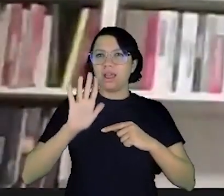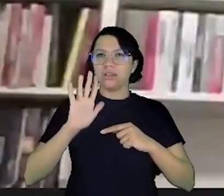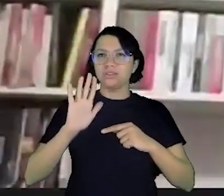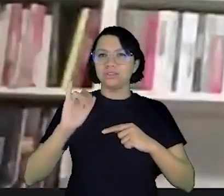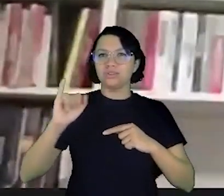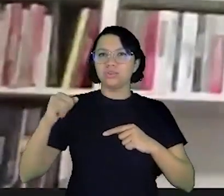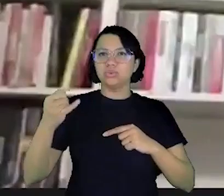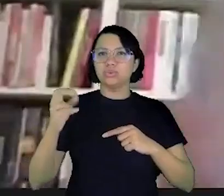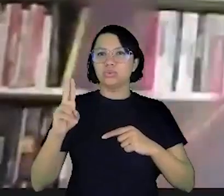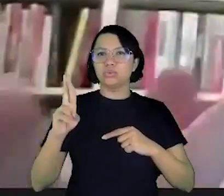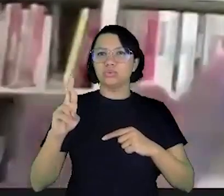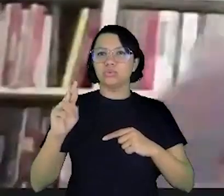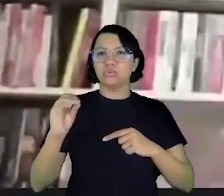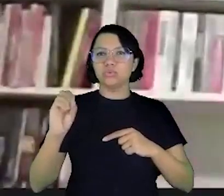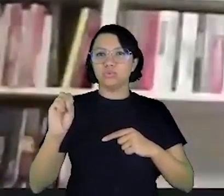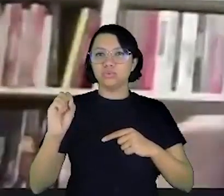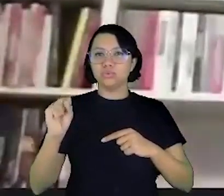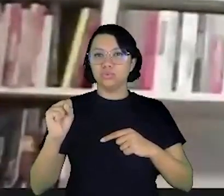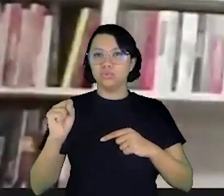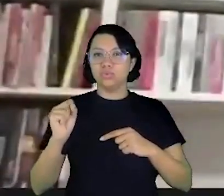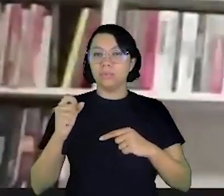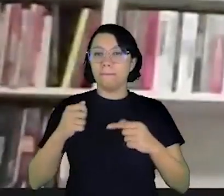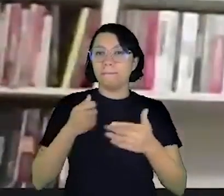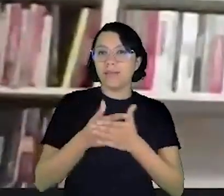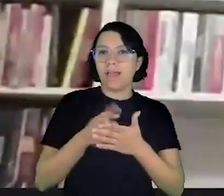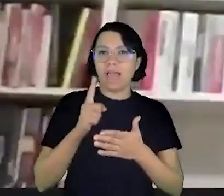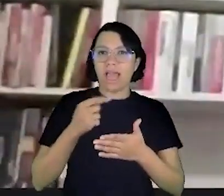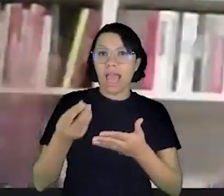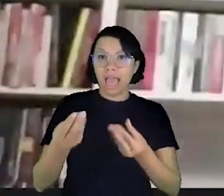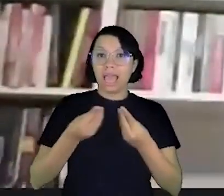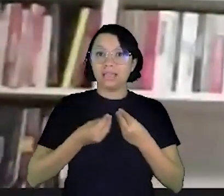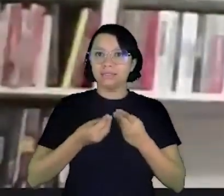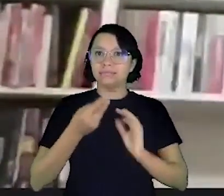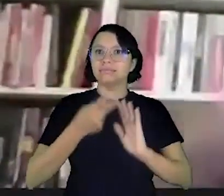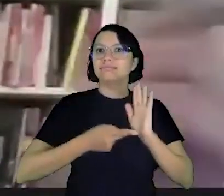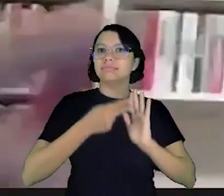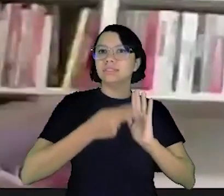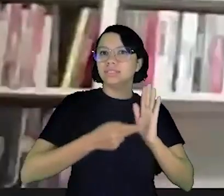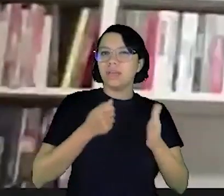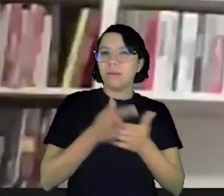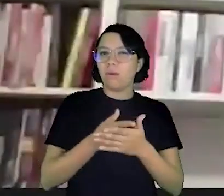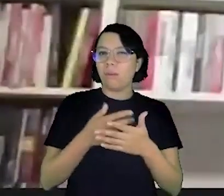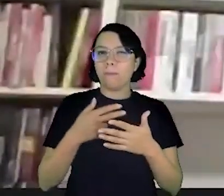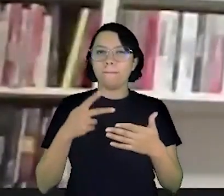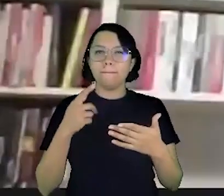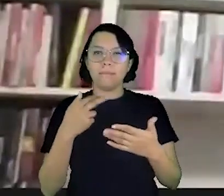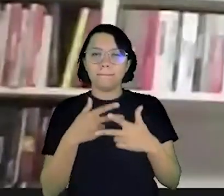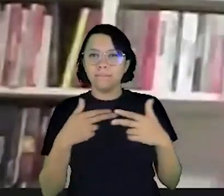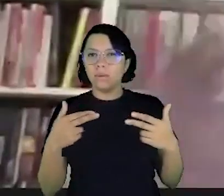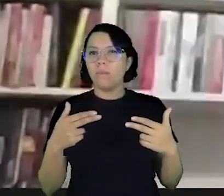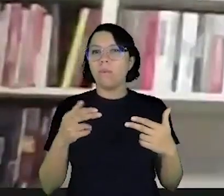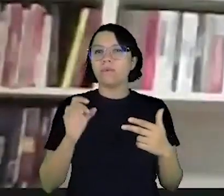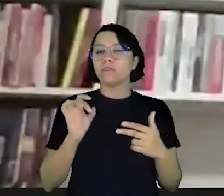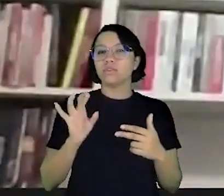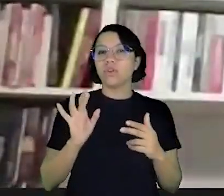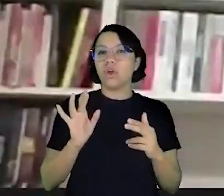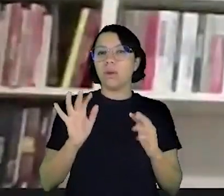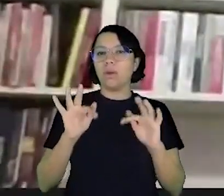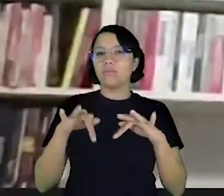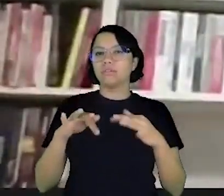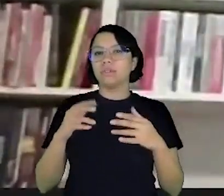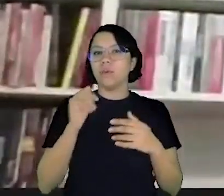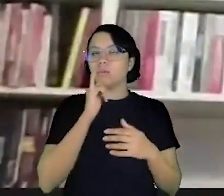a lógica dos juros de pagar juros receber os juros e planejar para comprar algo e